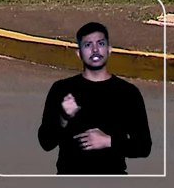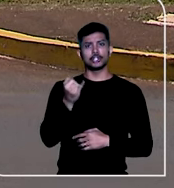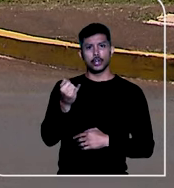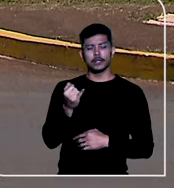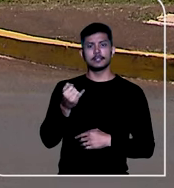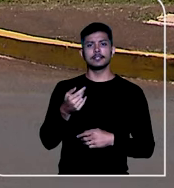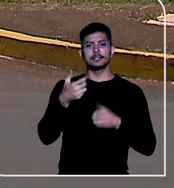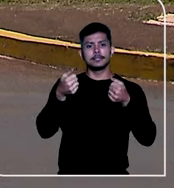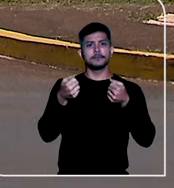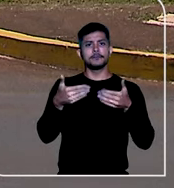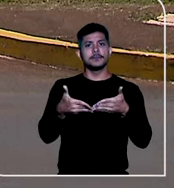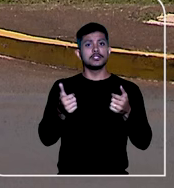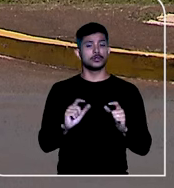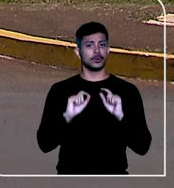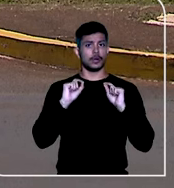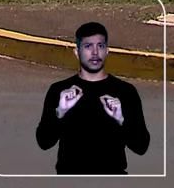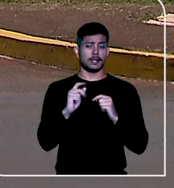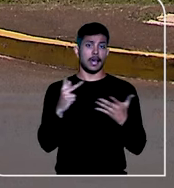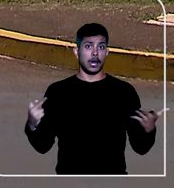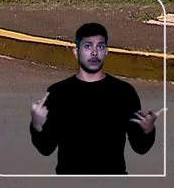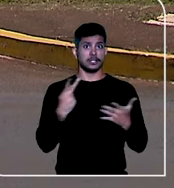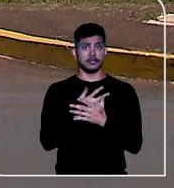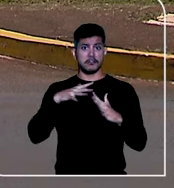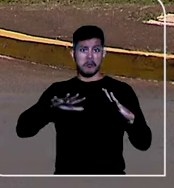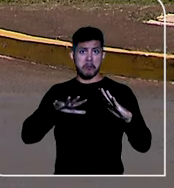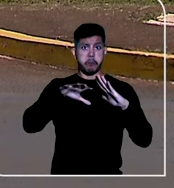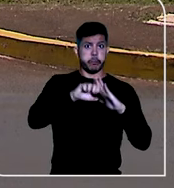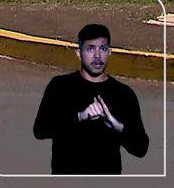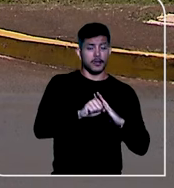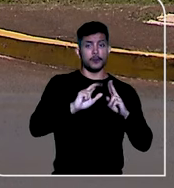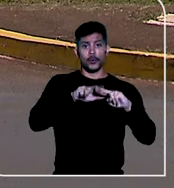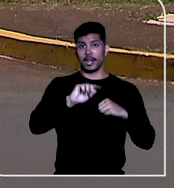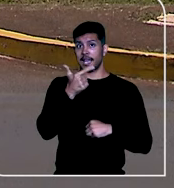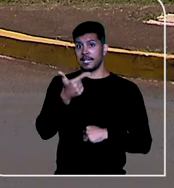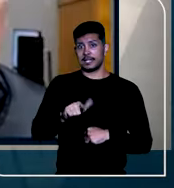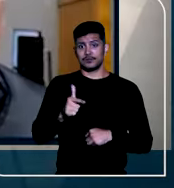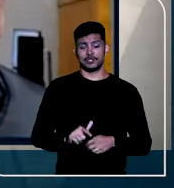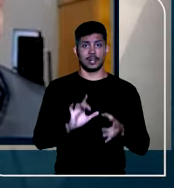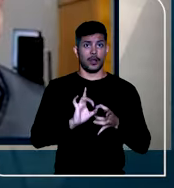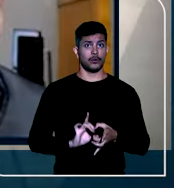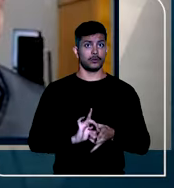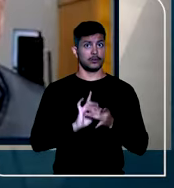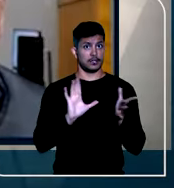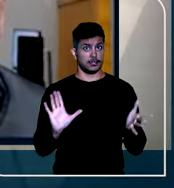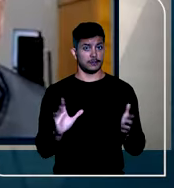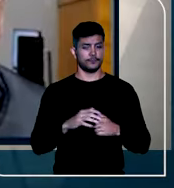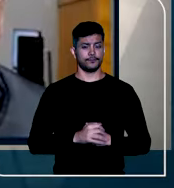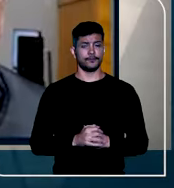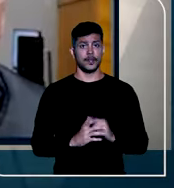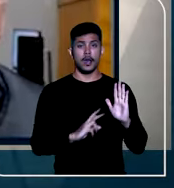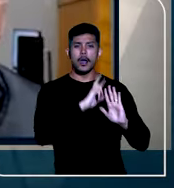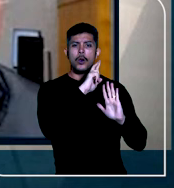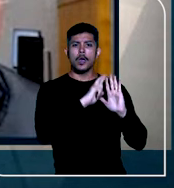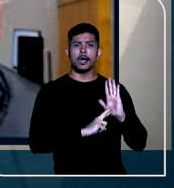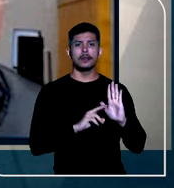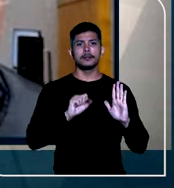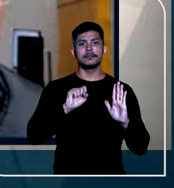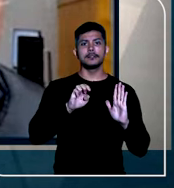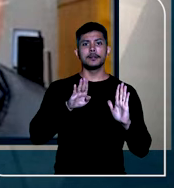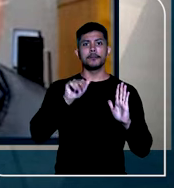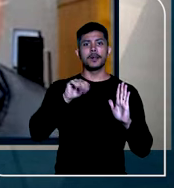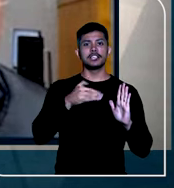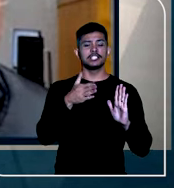defesa do réu alegou invasão de domicílio e ausência de autorização de entrada. O relator, ministro Sebastião Reis Júnior,